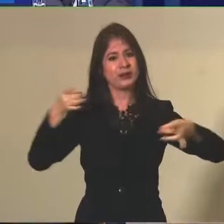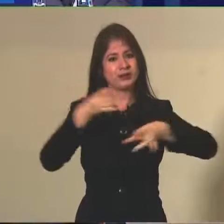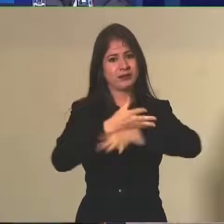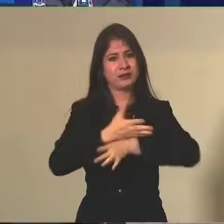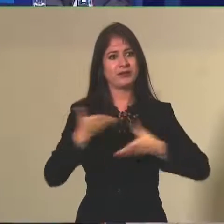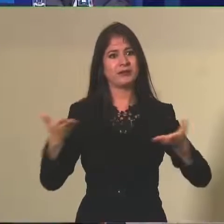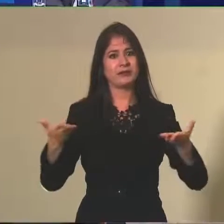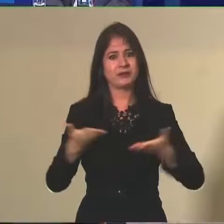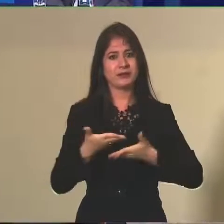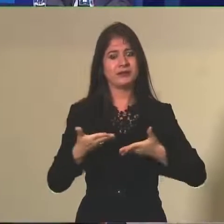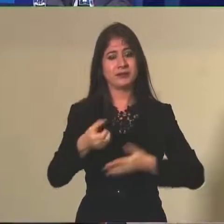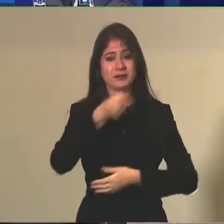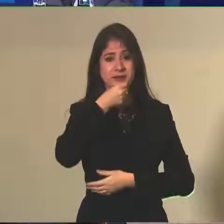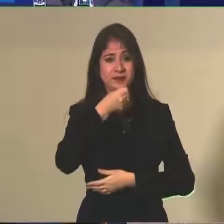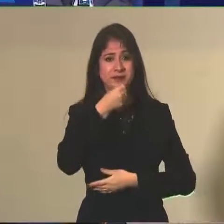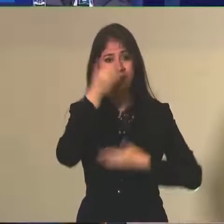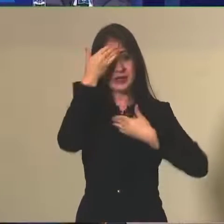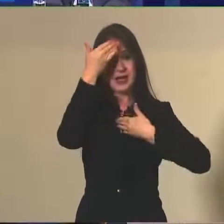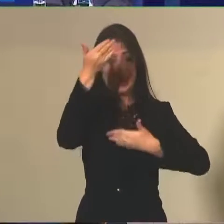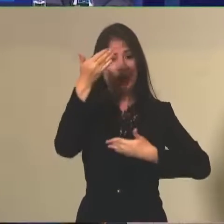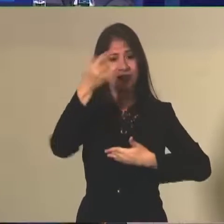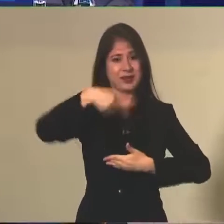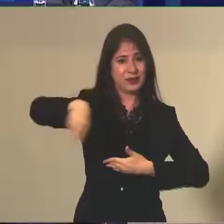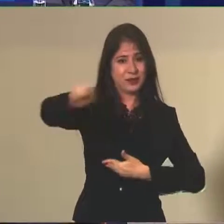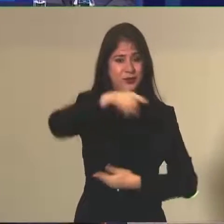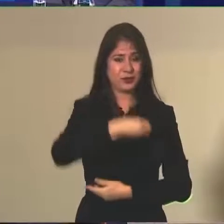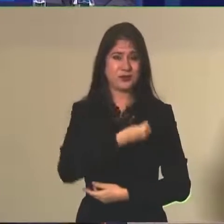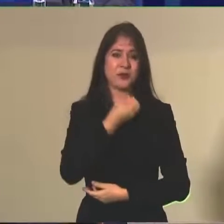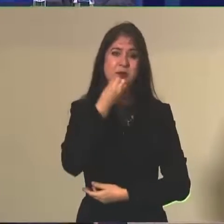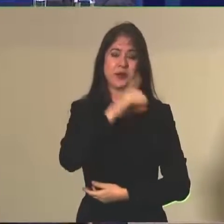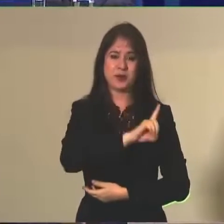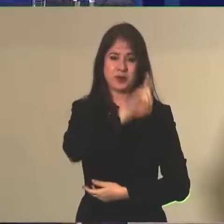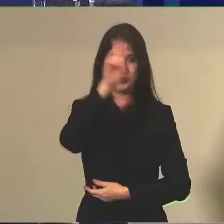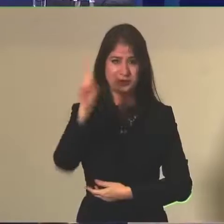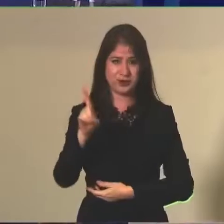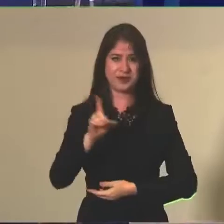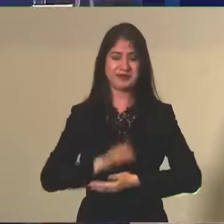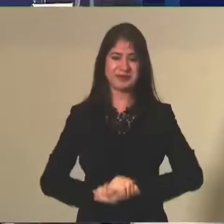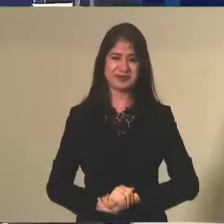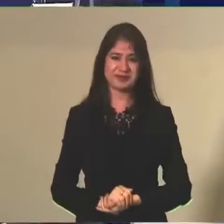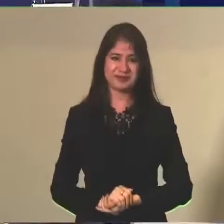coletiva de imprensa. Agradecemos a presença de todos e tenham um bom dia. Obrigada.